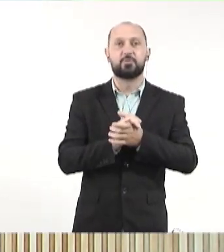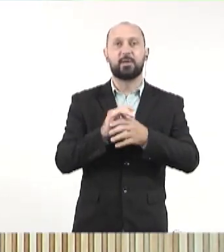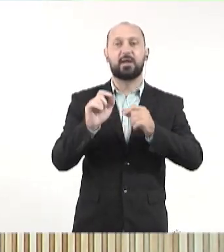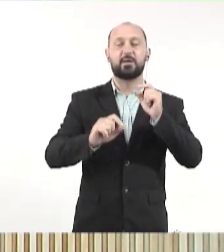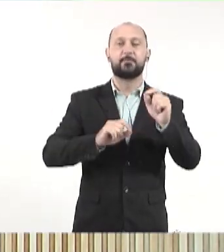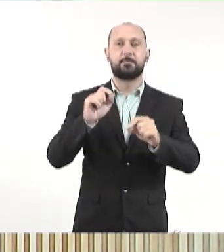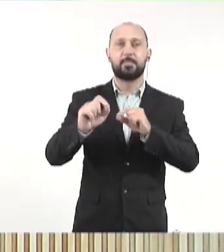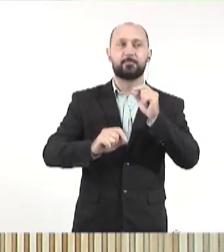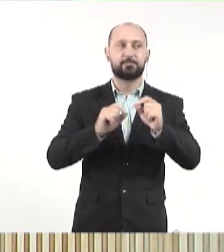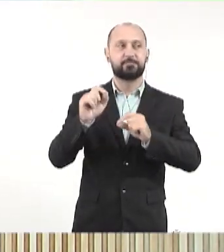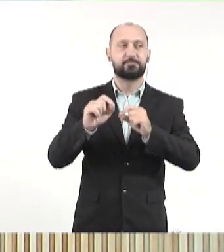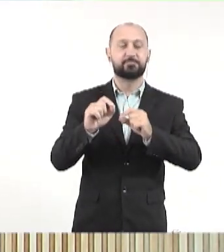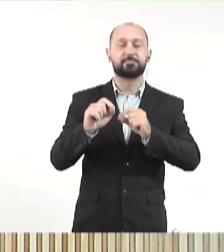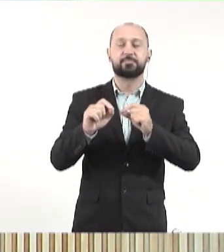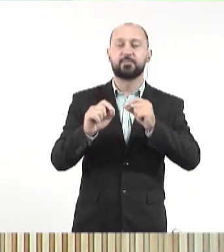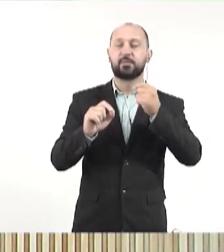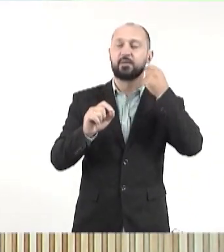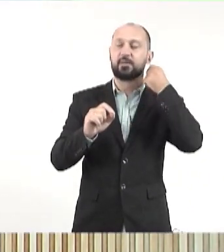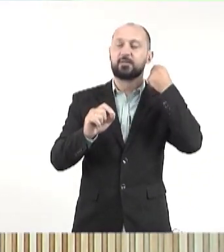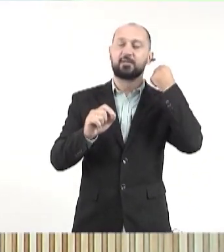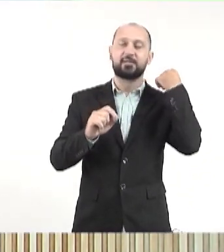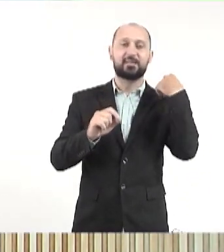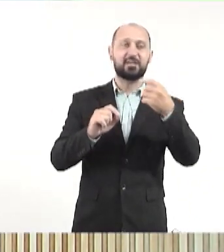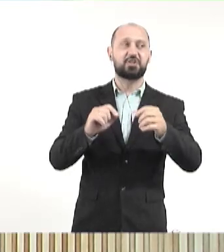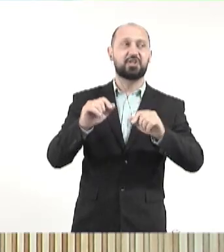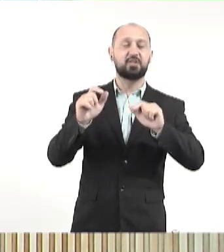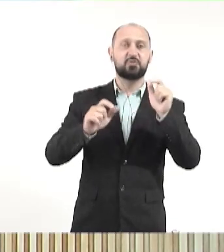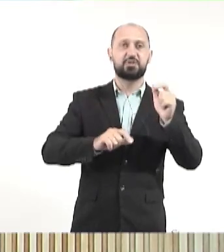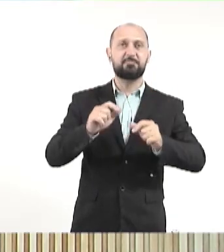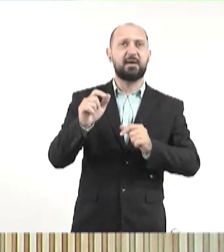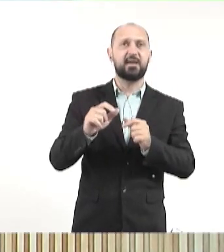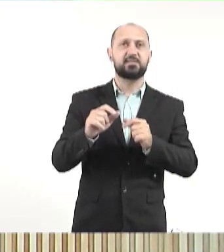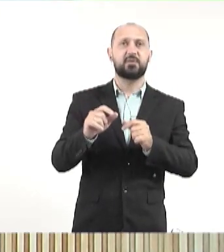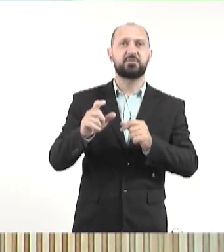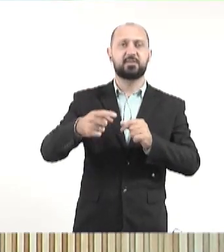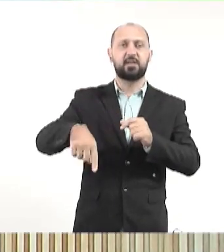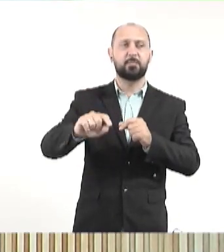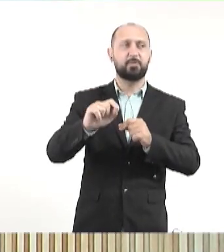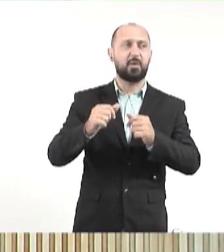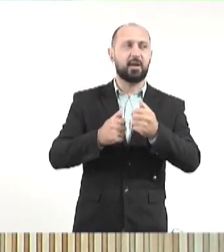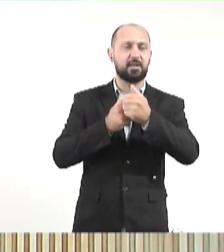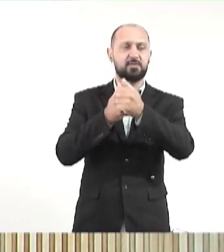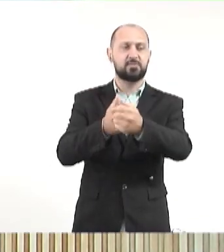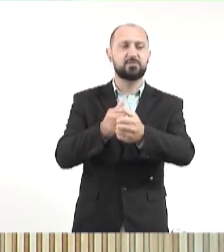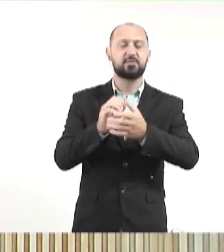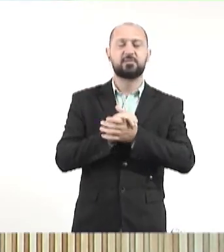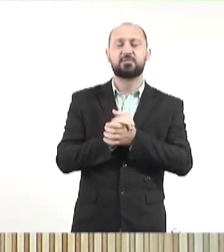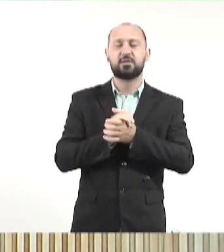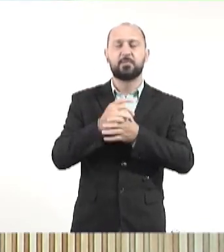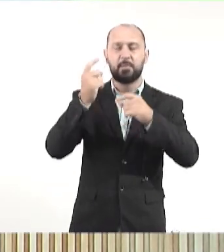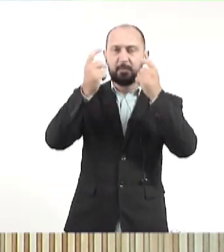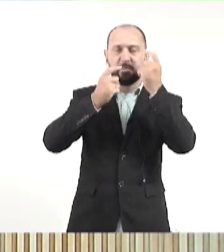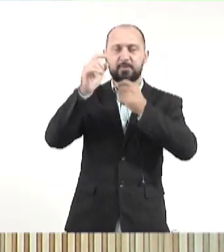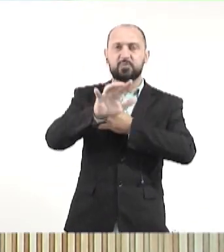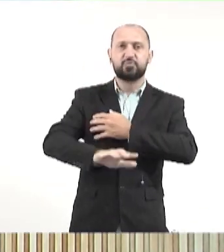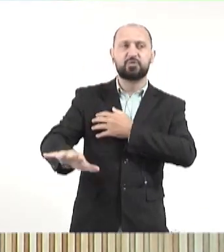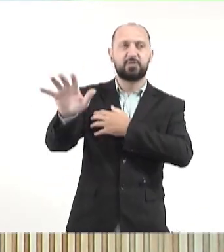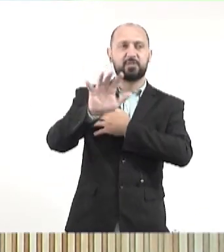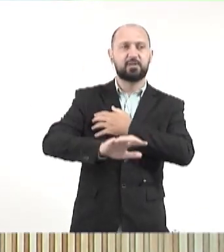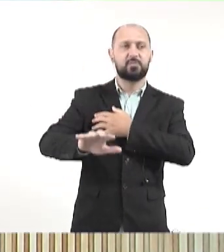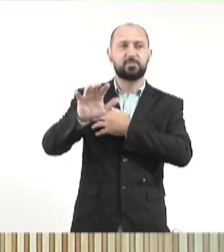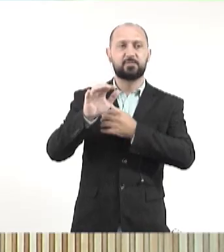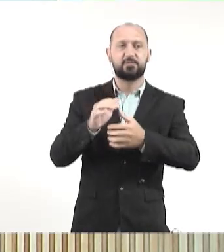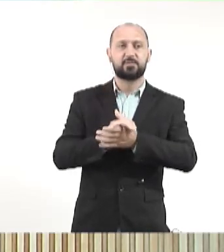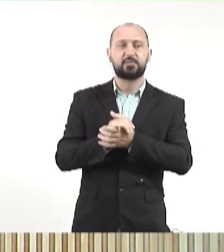até olhando na página da descrição do evento, que a questão da reforma tributária, os impactos dela para os estados, que é uma preocupação geral, é um do, talvez